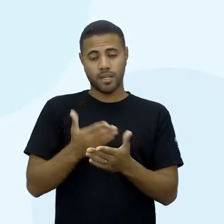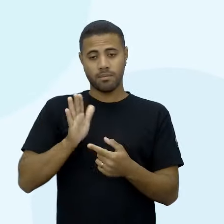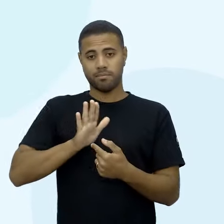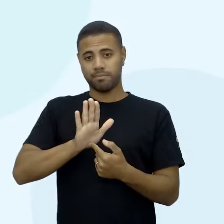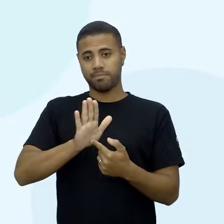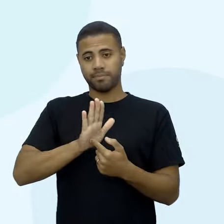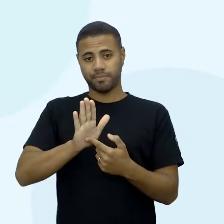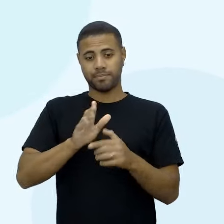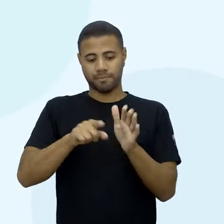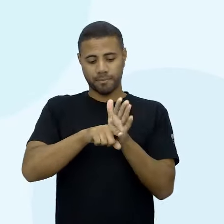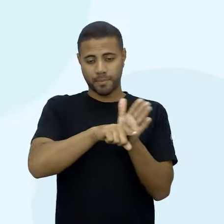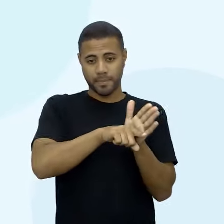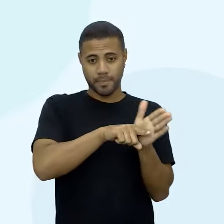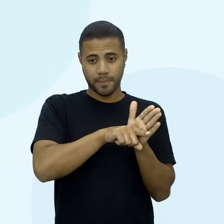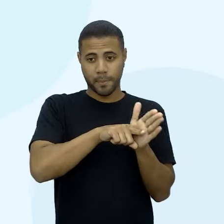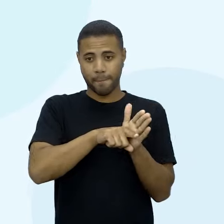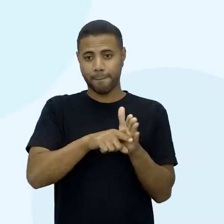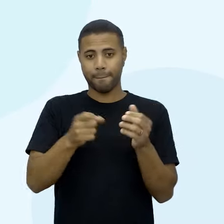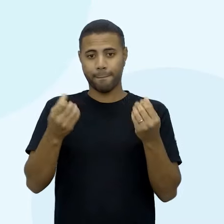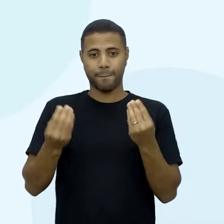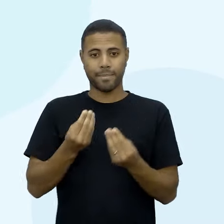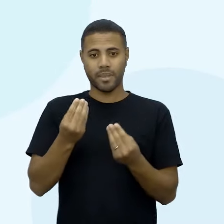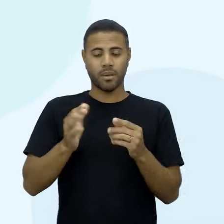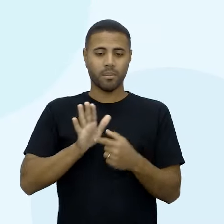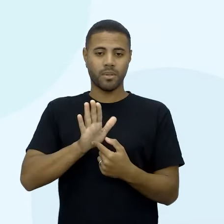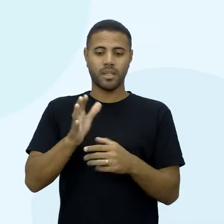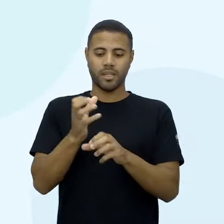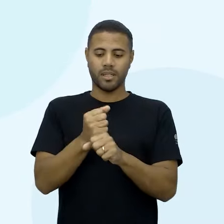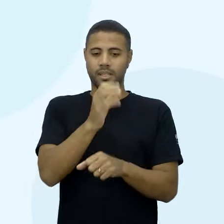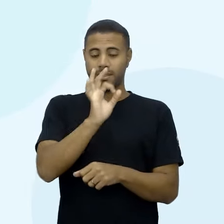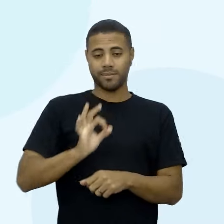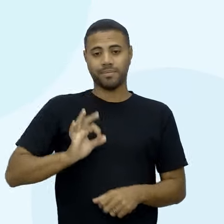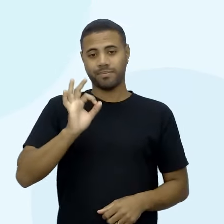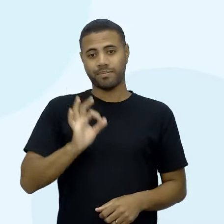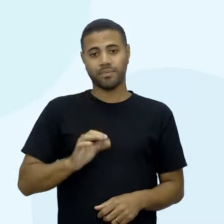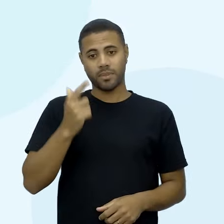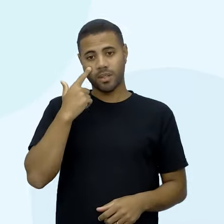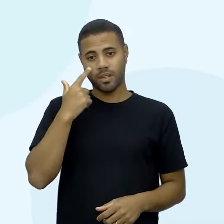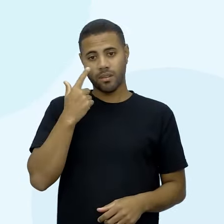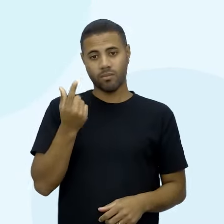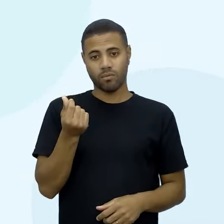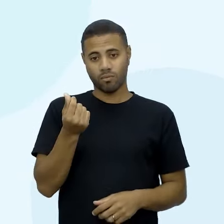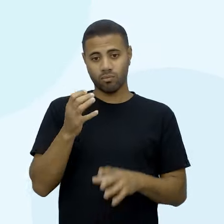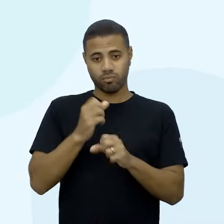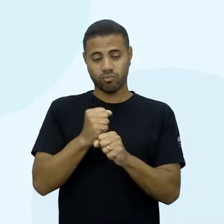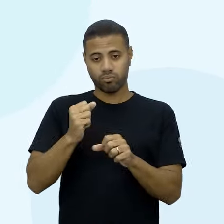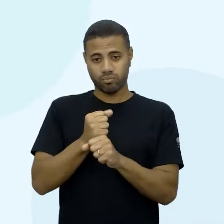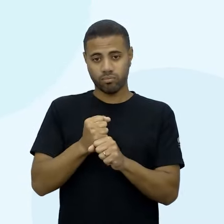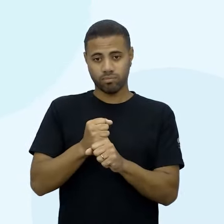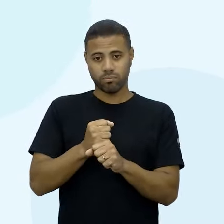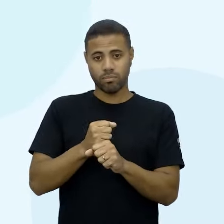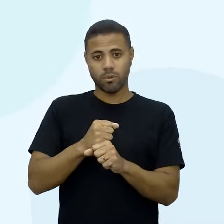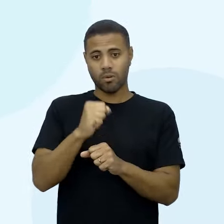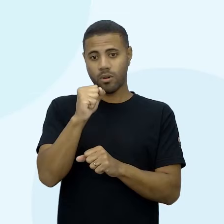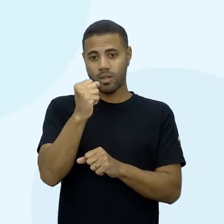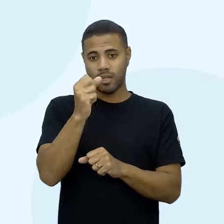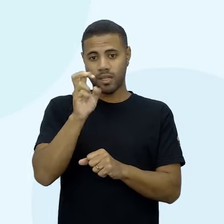pesquisa. E a gente vai apresentar alguns para vocês aí, tá? Olha o valor padronizado com nível de confiança de